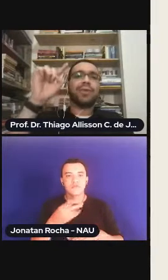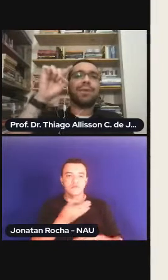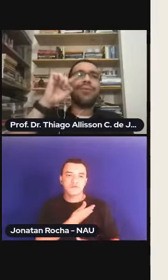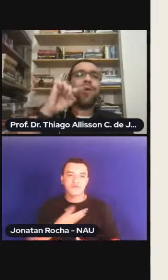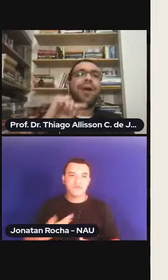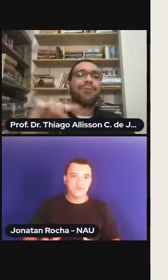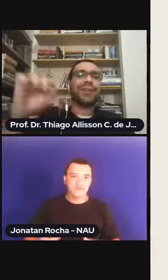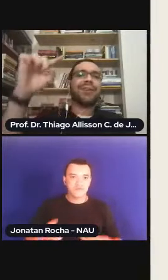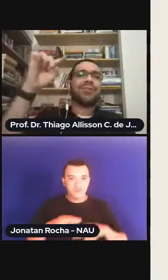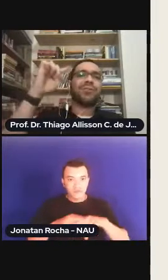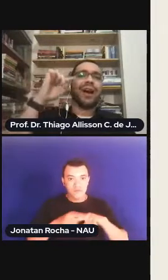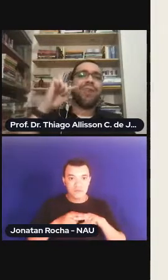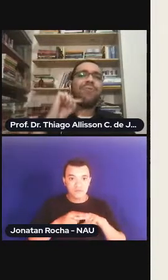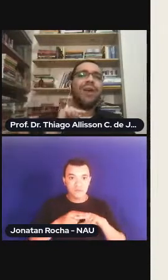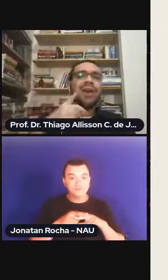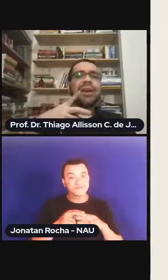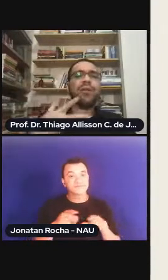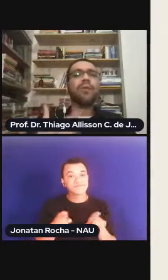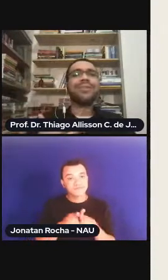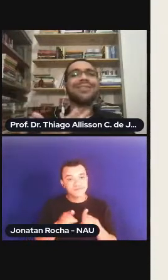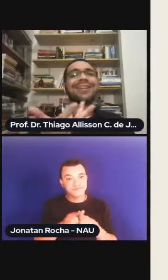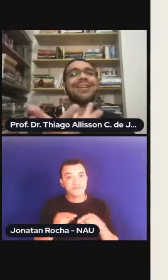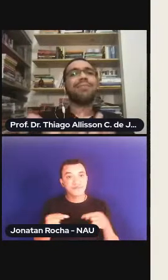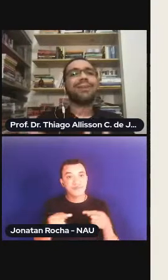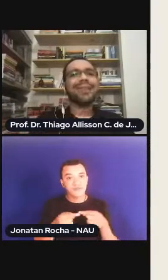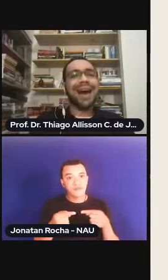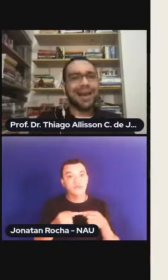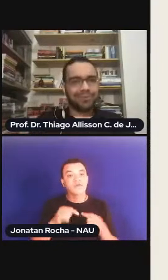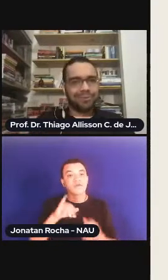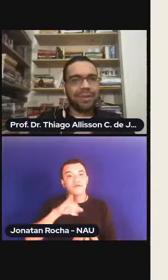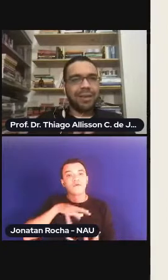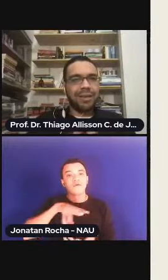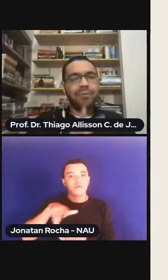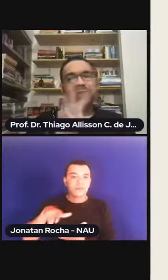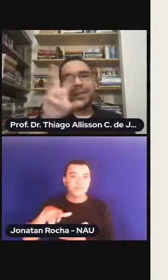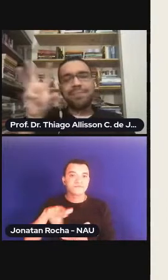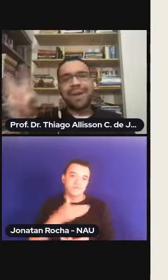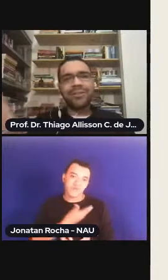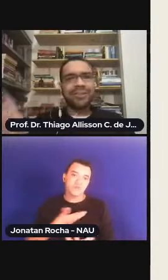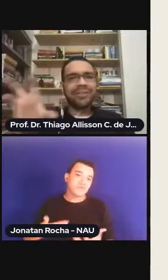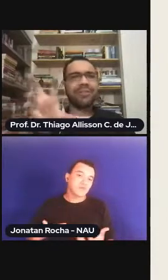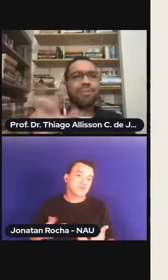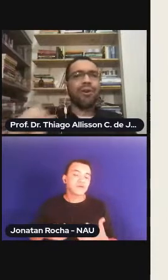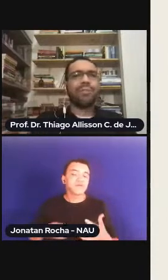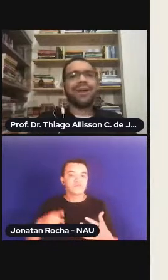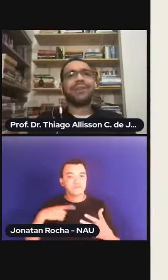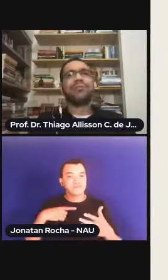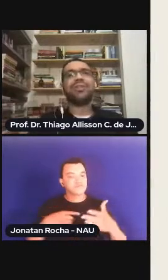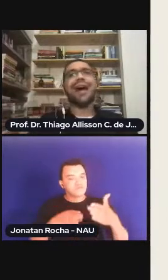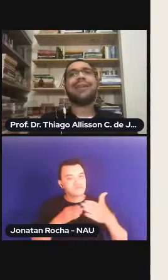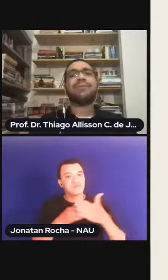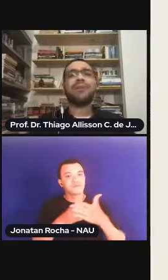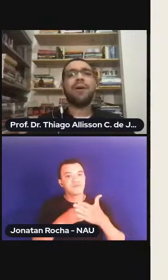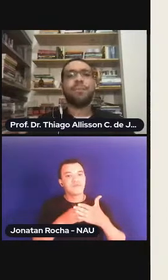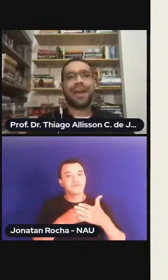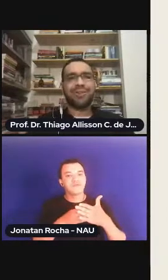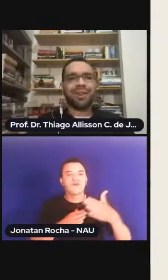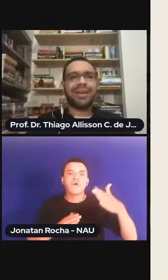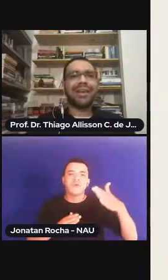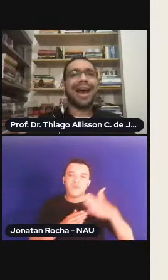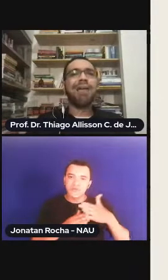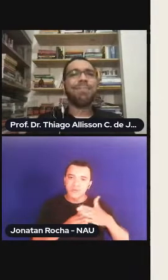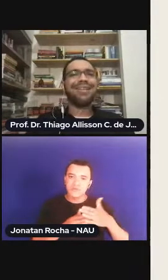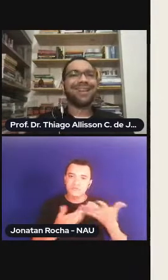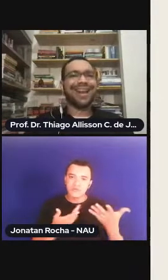portanto, também no âmbito internacional, encontra-se limitado e os limites que se impõem para que os Estados não